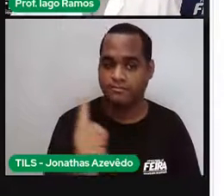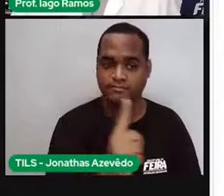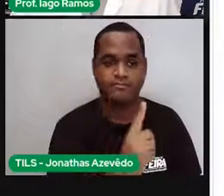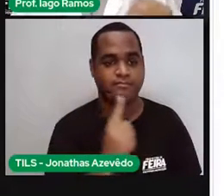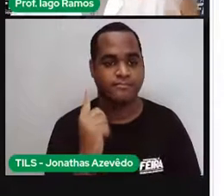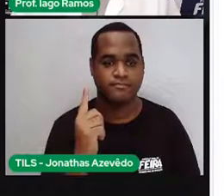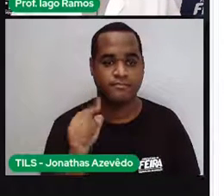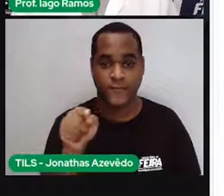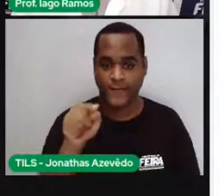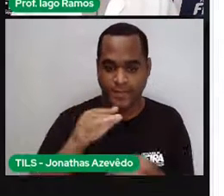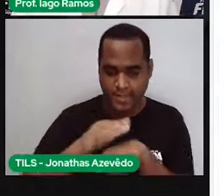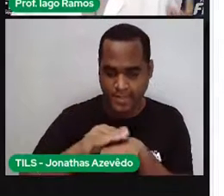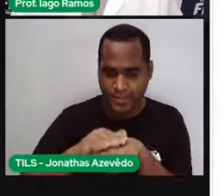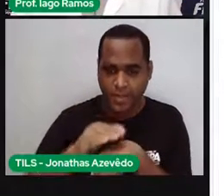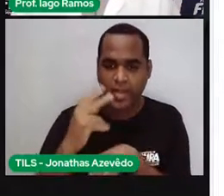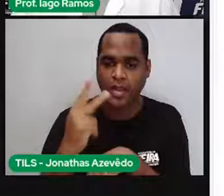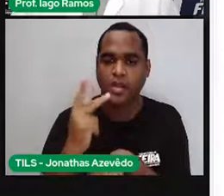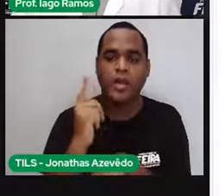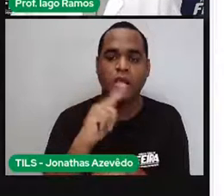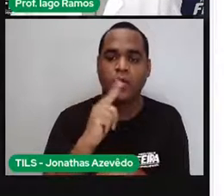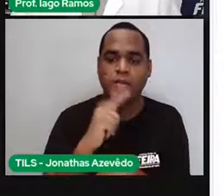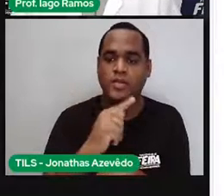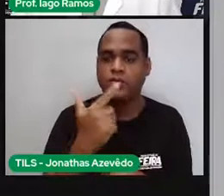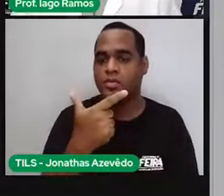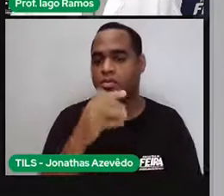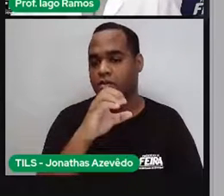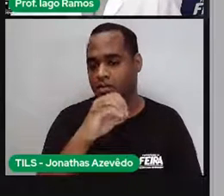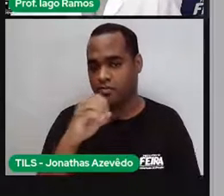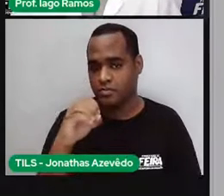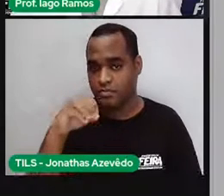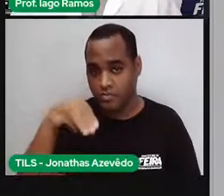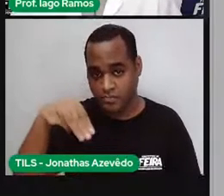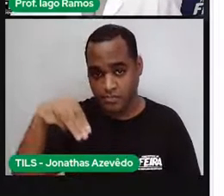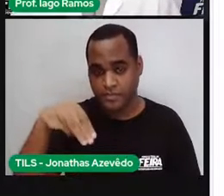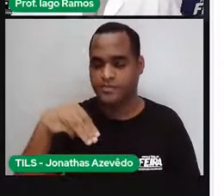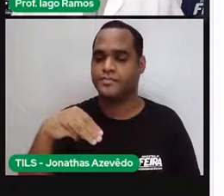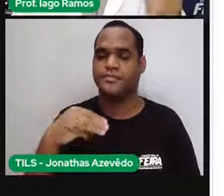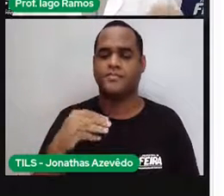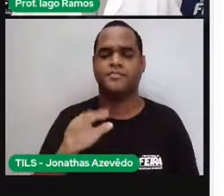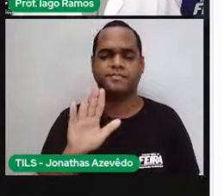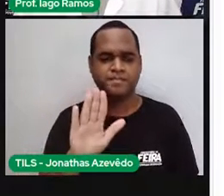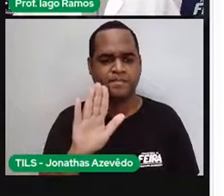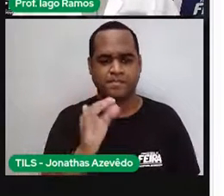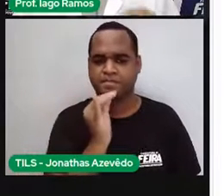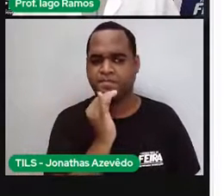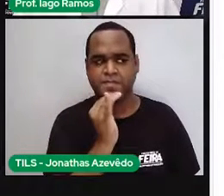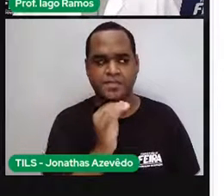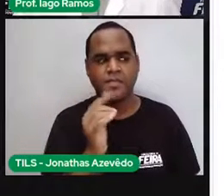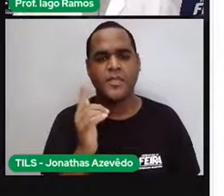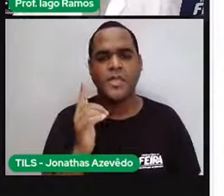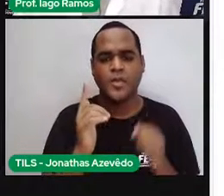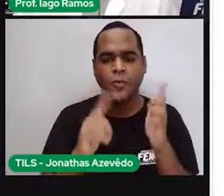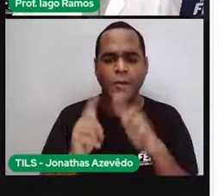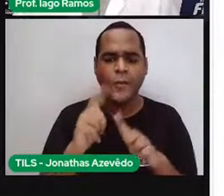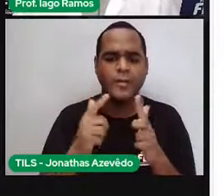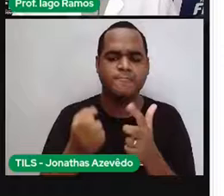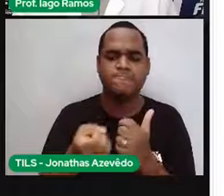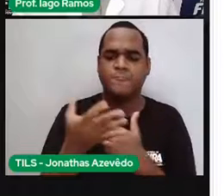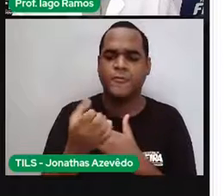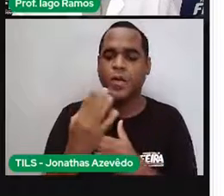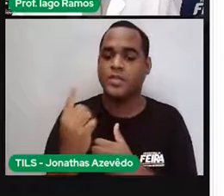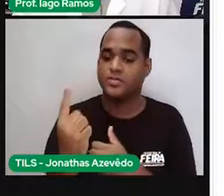você terá corrido 200 metros. mas quantas voltas foram dadas aqui?